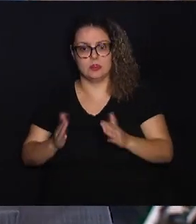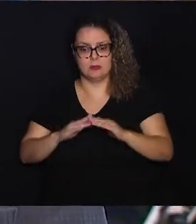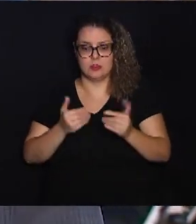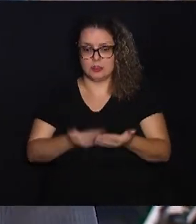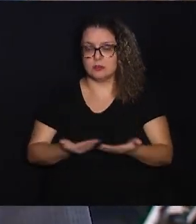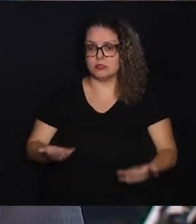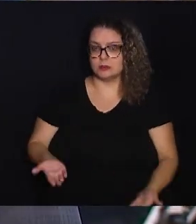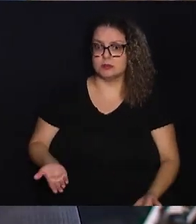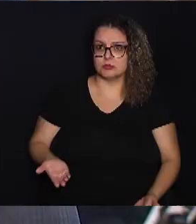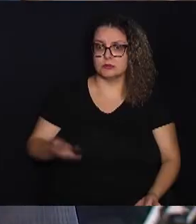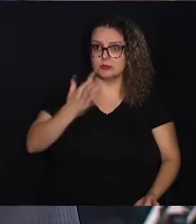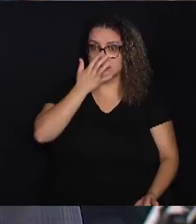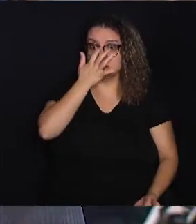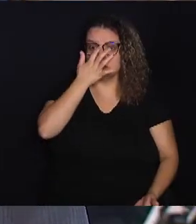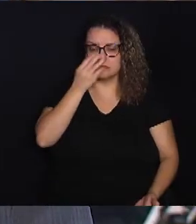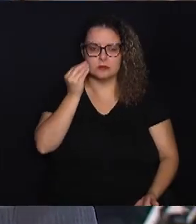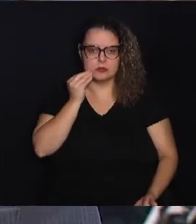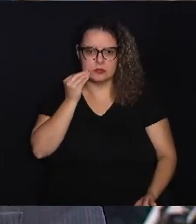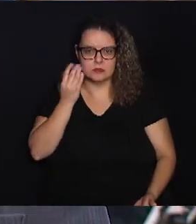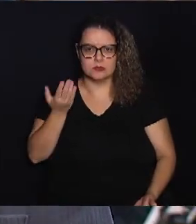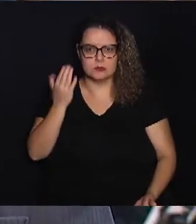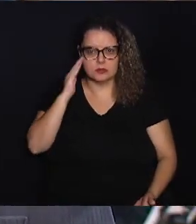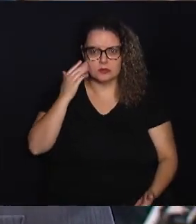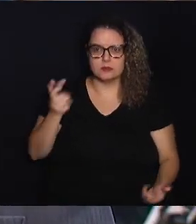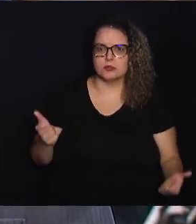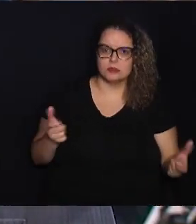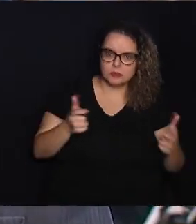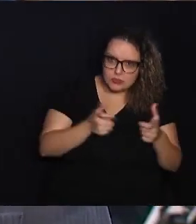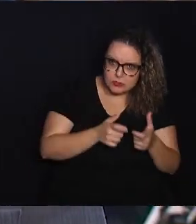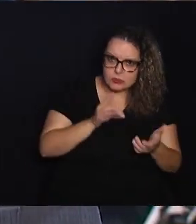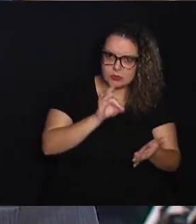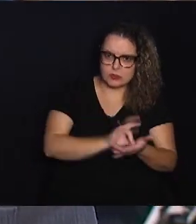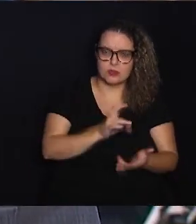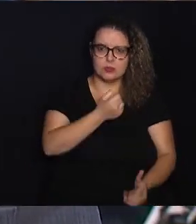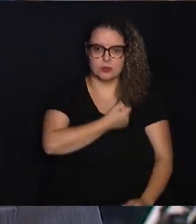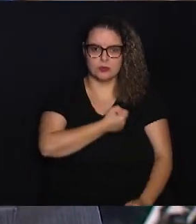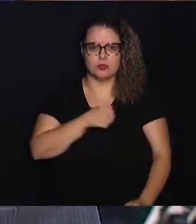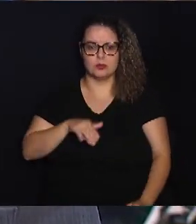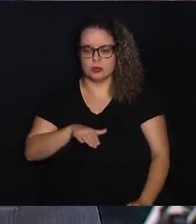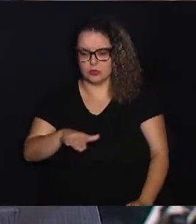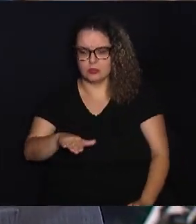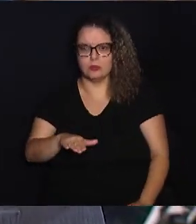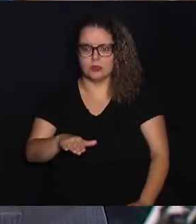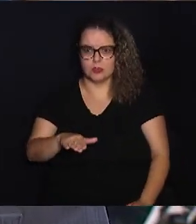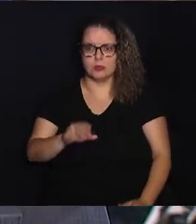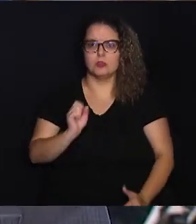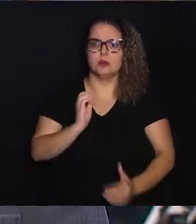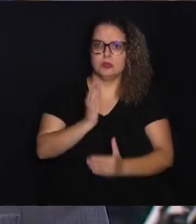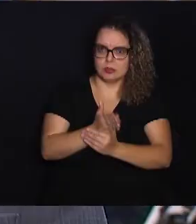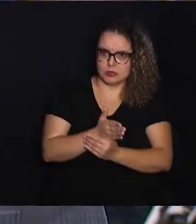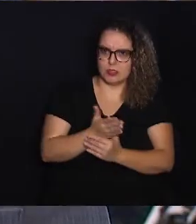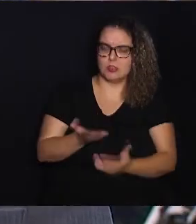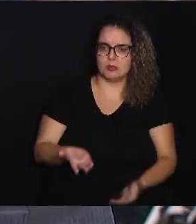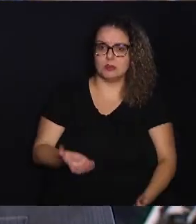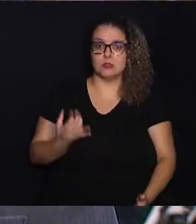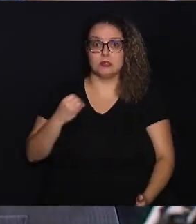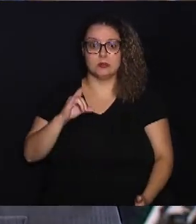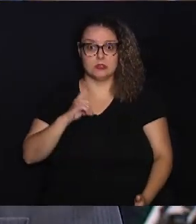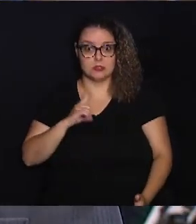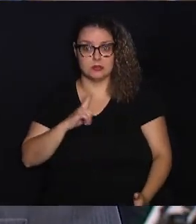requerimento no sentido de tentar entender se reduziu de fato o número de veículos de táxis.